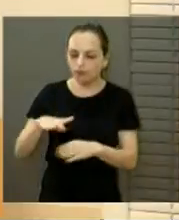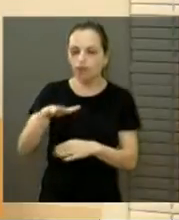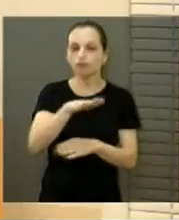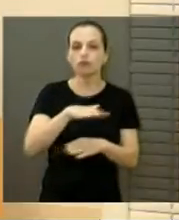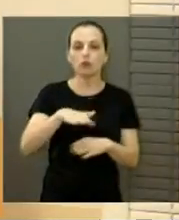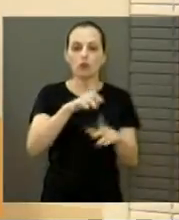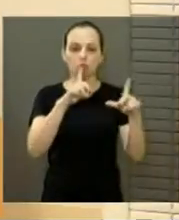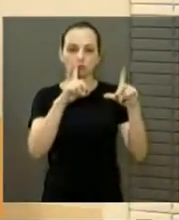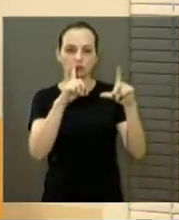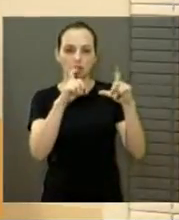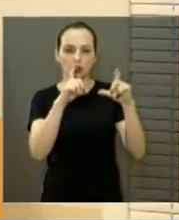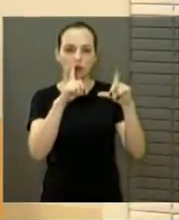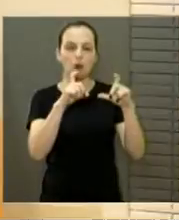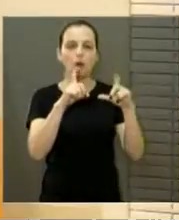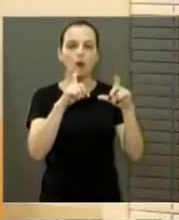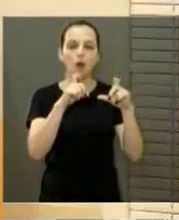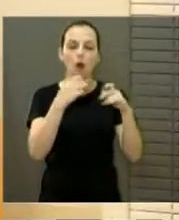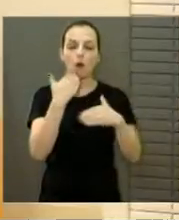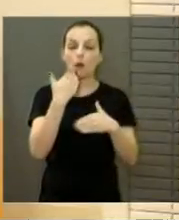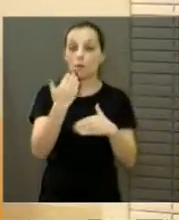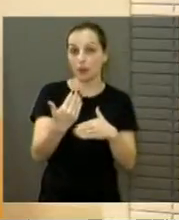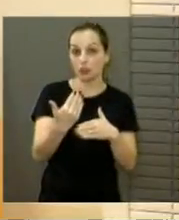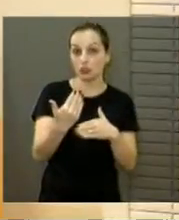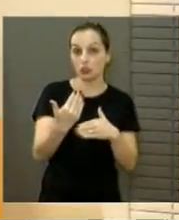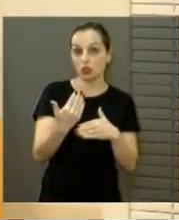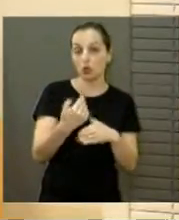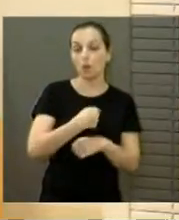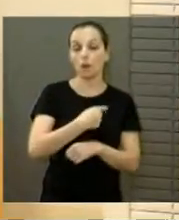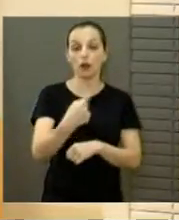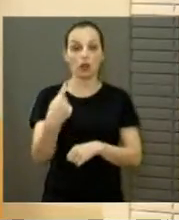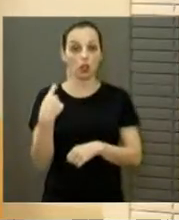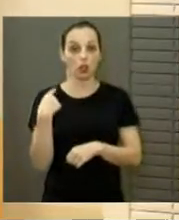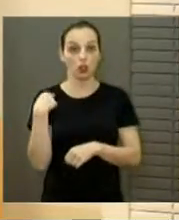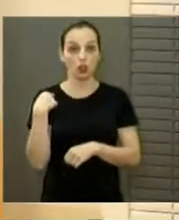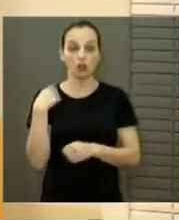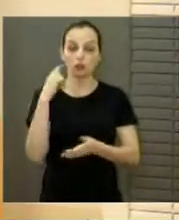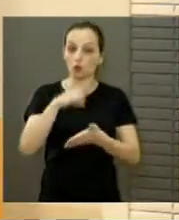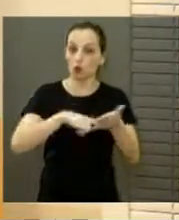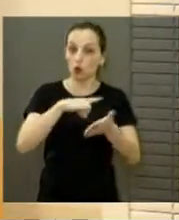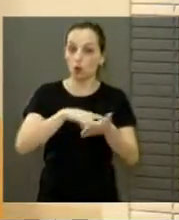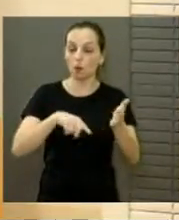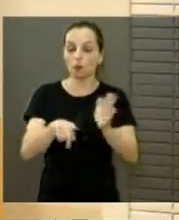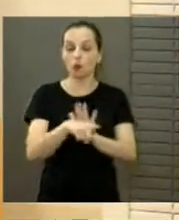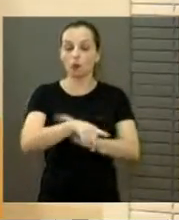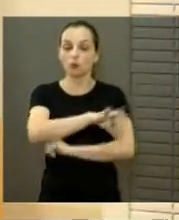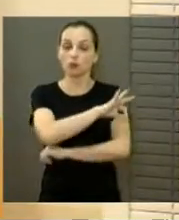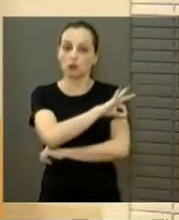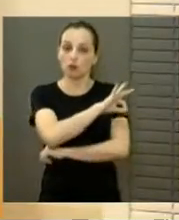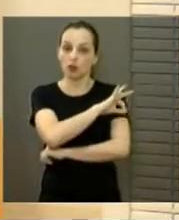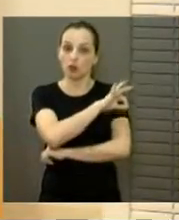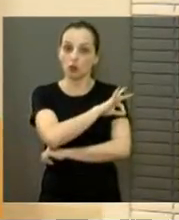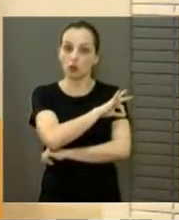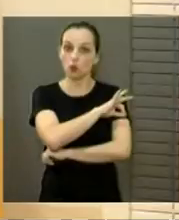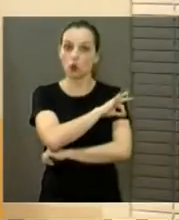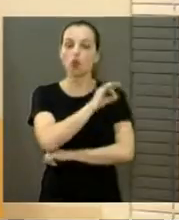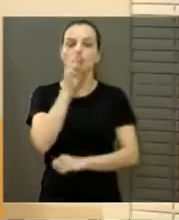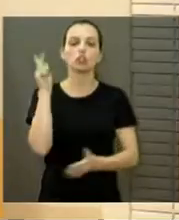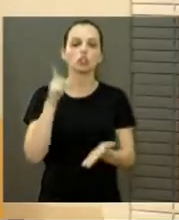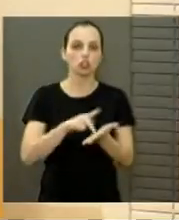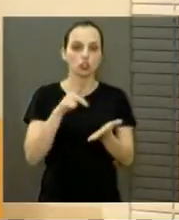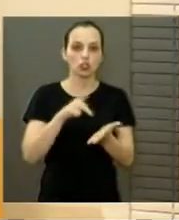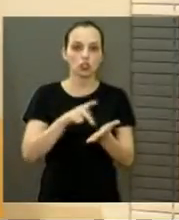fotografia e fez a solicitação para que nós documentássemos isso para a Prefeitura. Tenho certeza